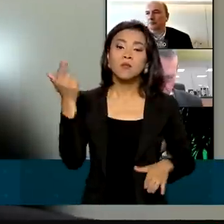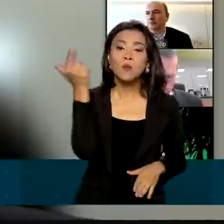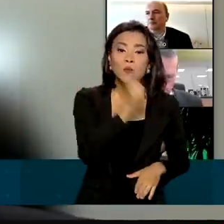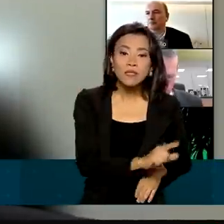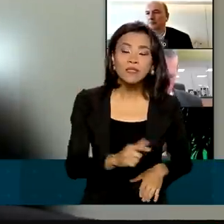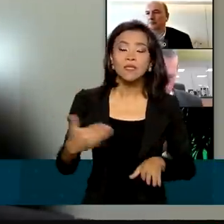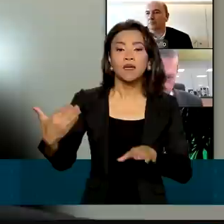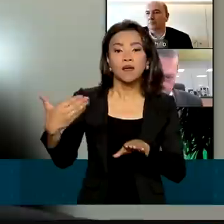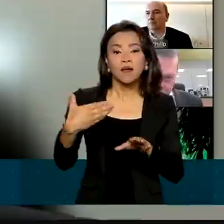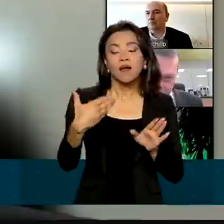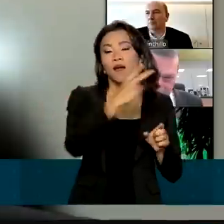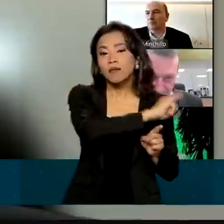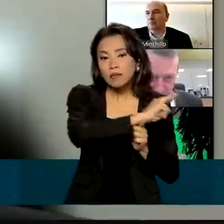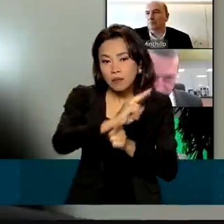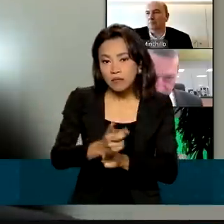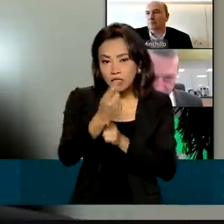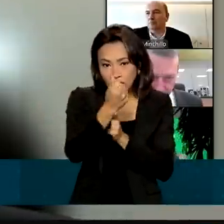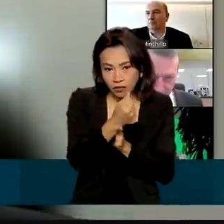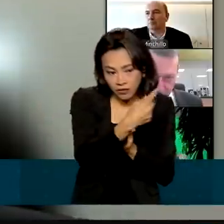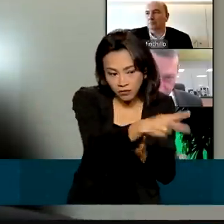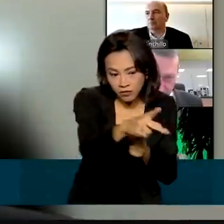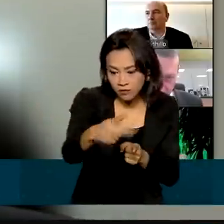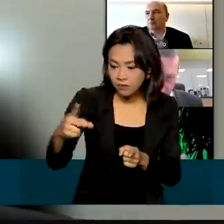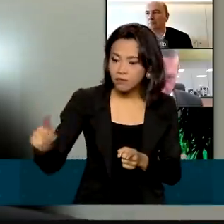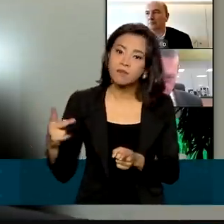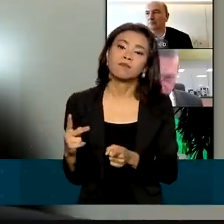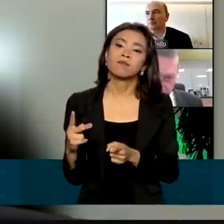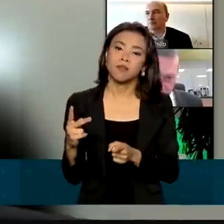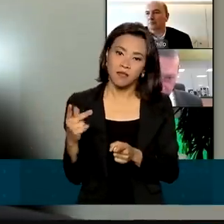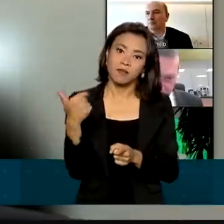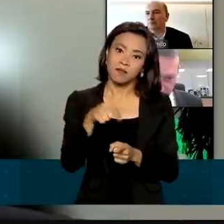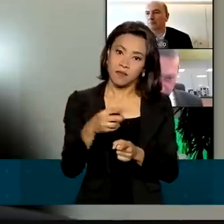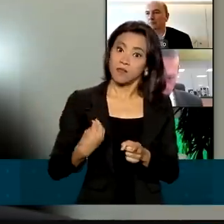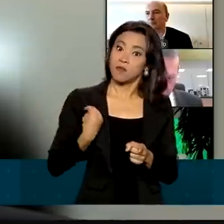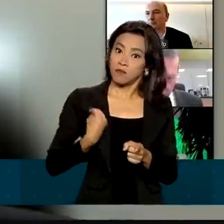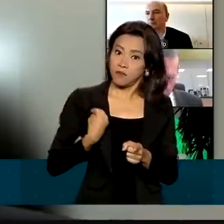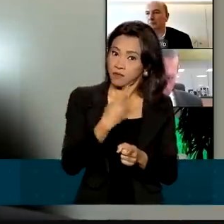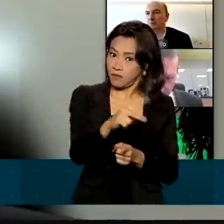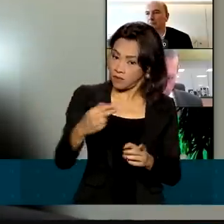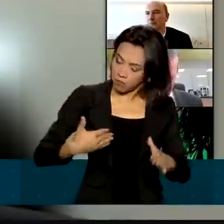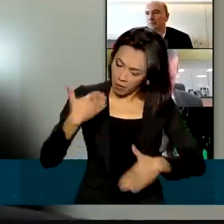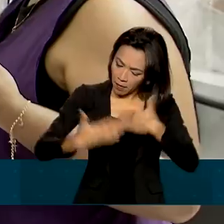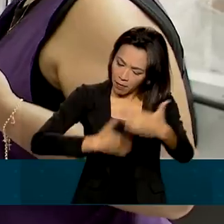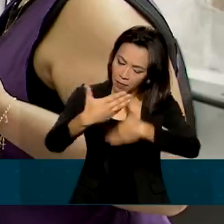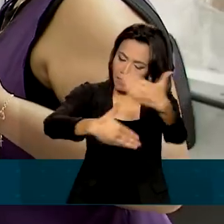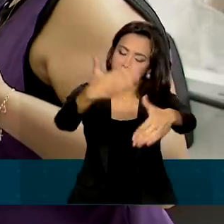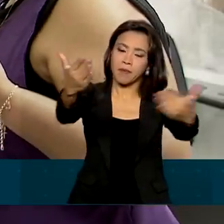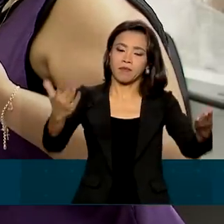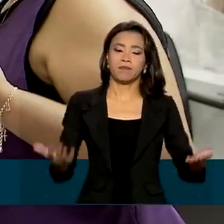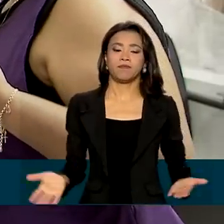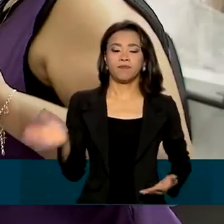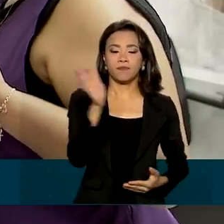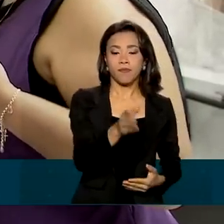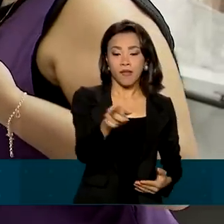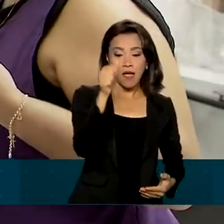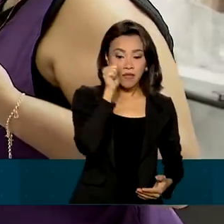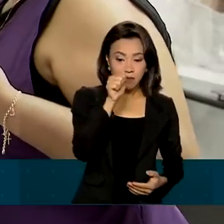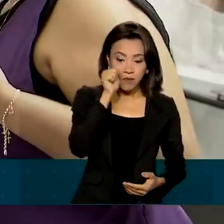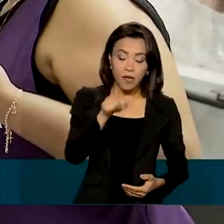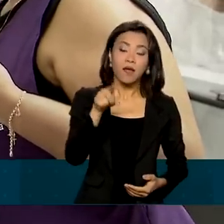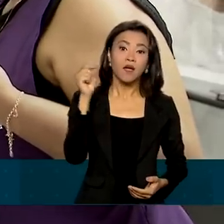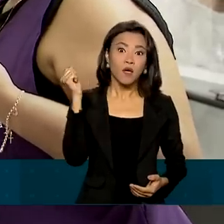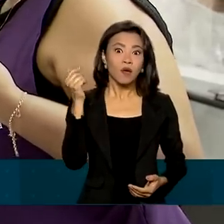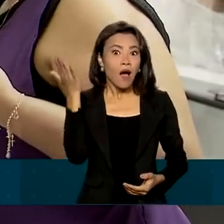acessar o crédito e também ter as suas condições de vida financeira estabelecidas. Antônia ficou sabendo da